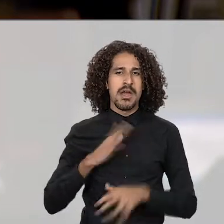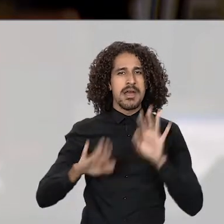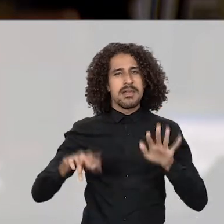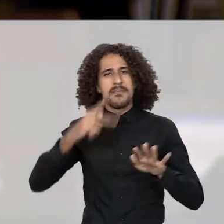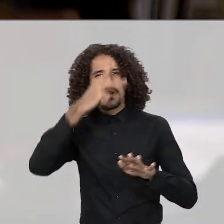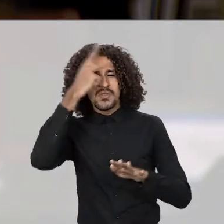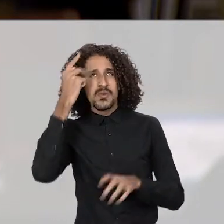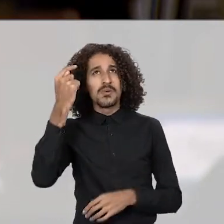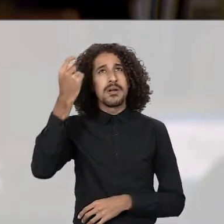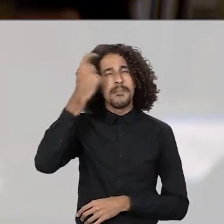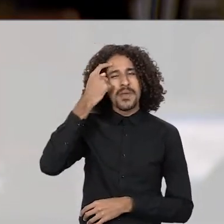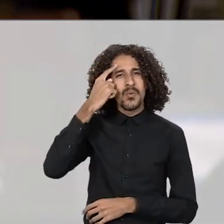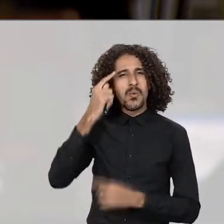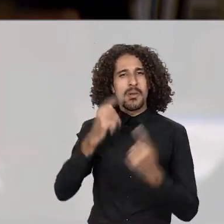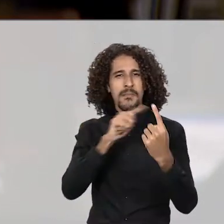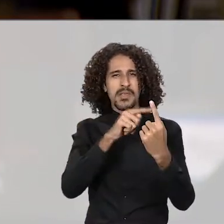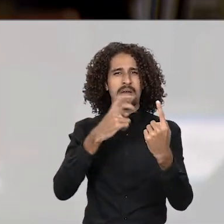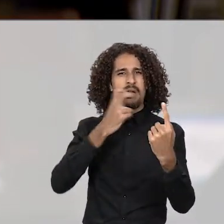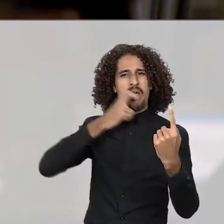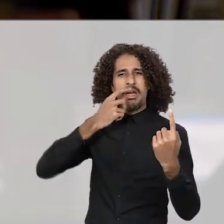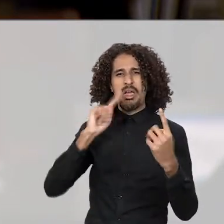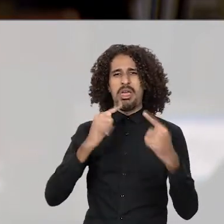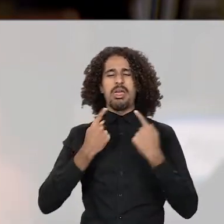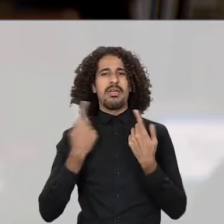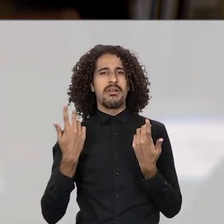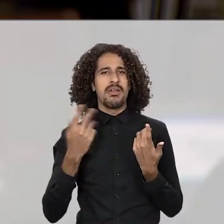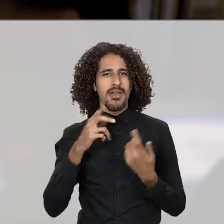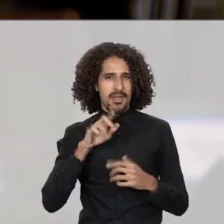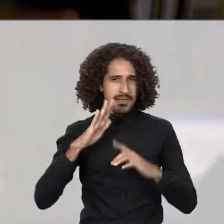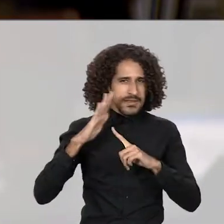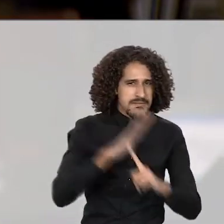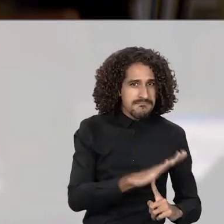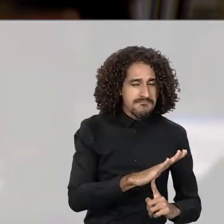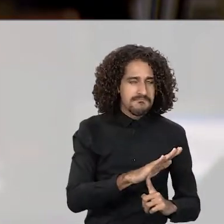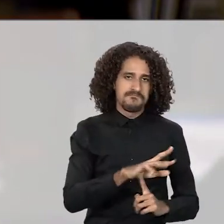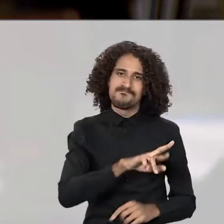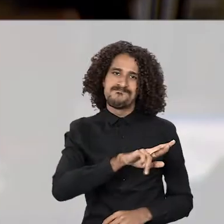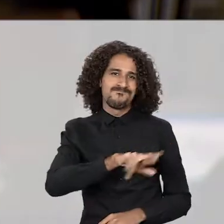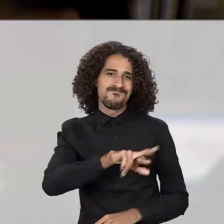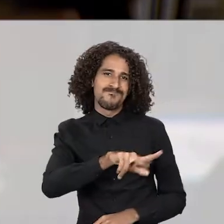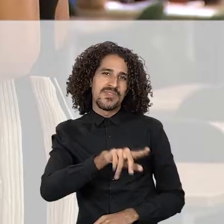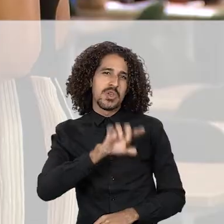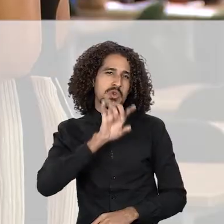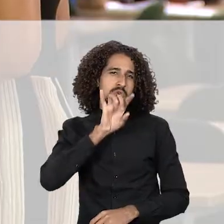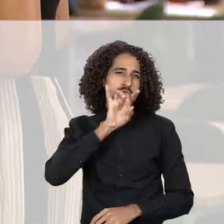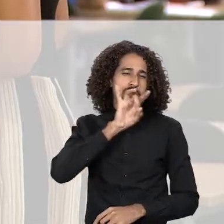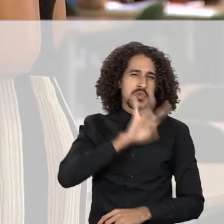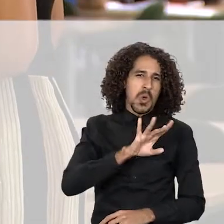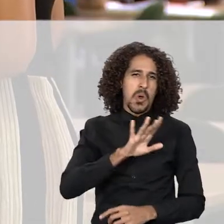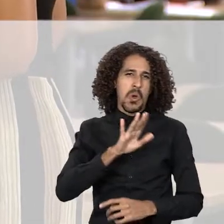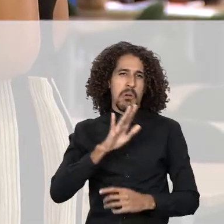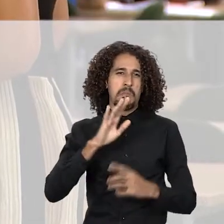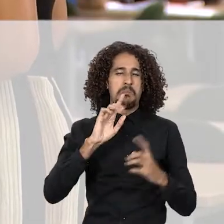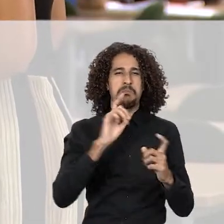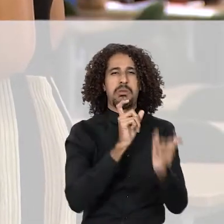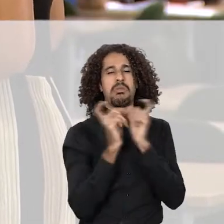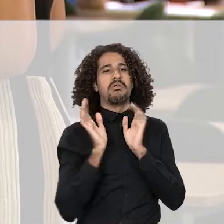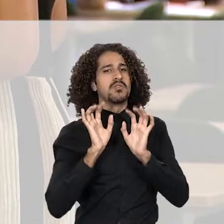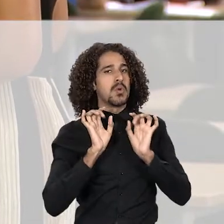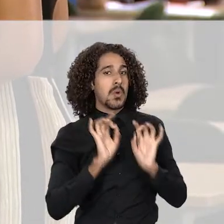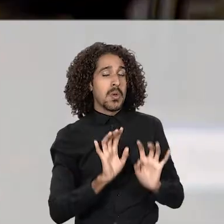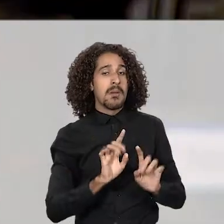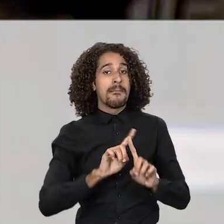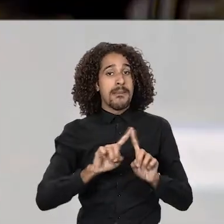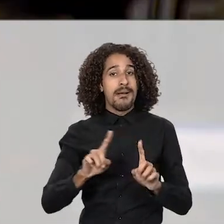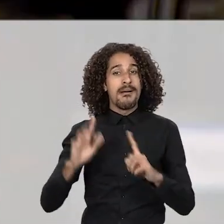pessoas acham que, em um eventual momento, alguém gritar com ela é assédio moral. Isso não é assédio moral, mas é uma conduta